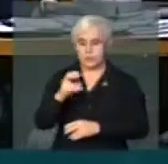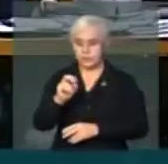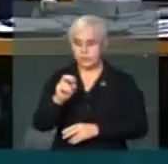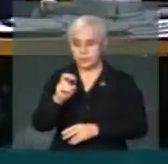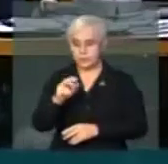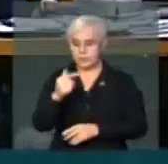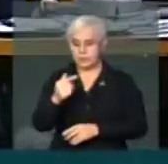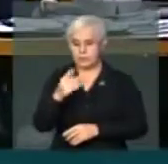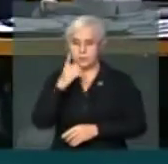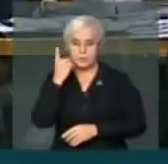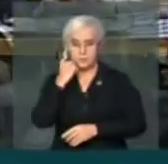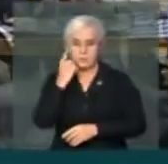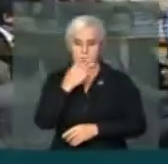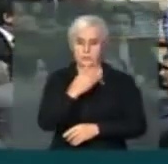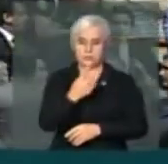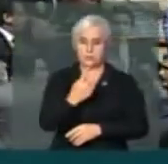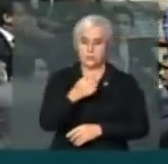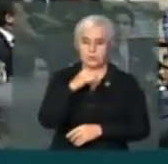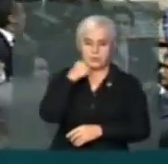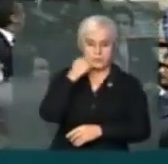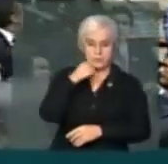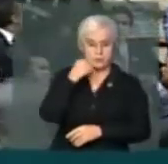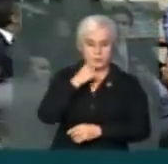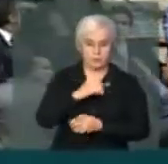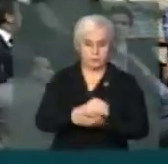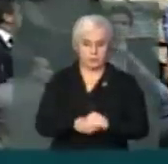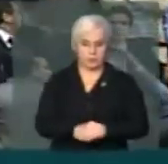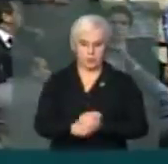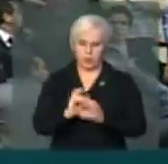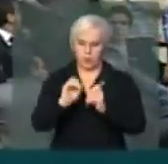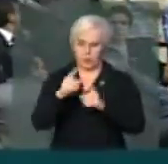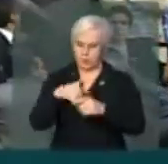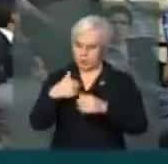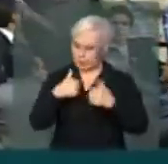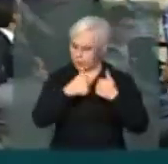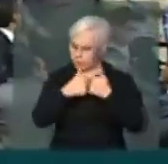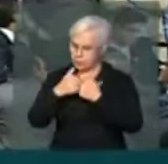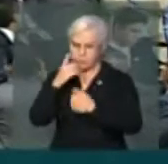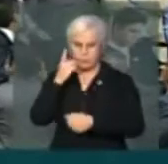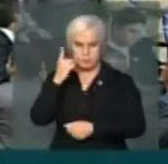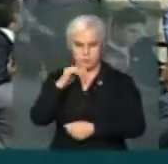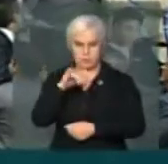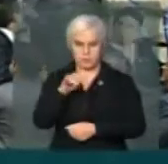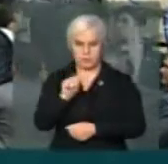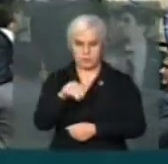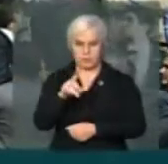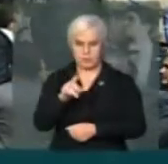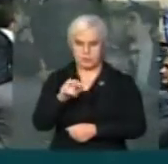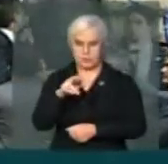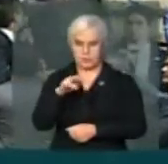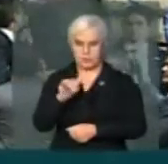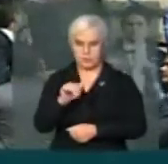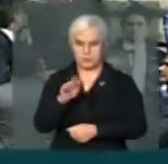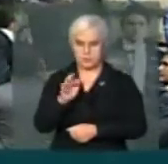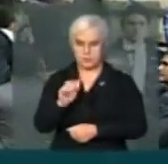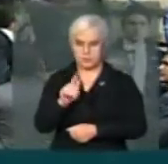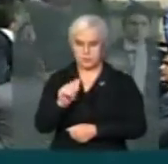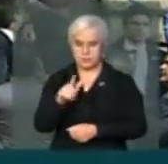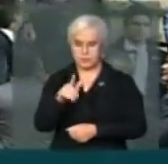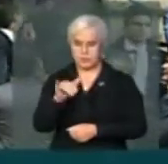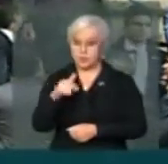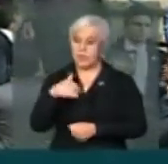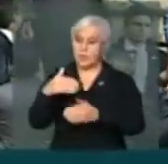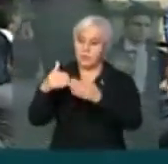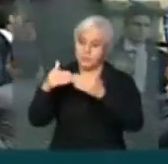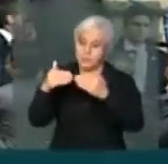Dados e 41 senadores, diga Paulo. Com o pessoal um minutinho, eu estou aqui do lado da deputada Jandira Feghali, que é líder do PC do Beno na Câmara, e que foi quem